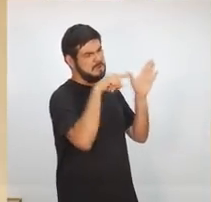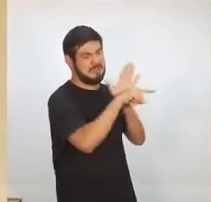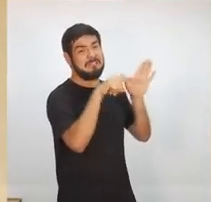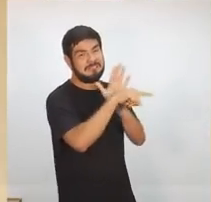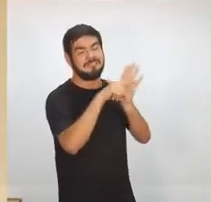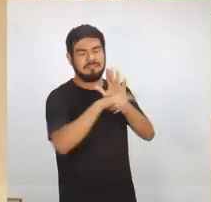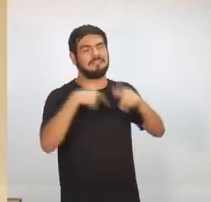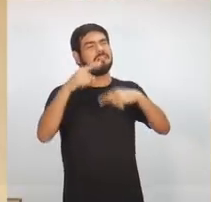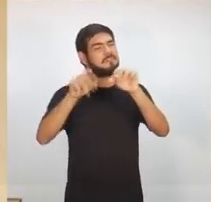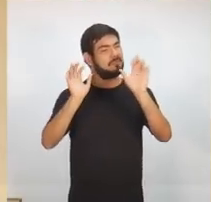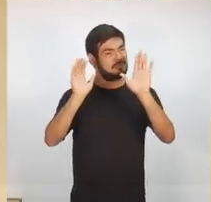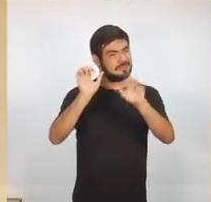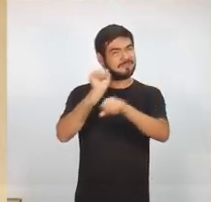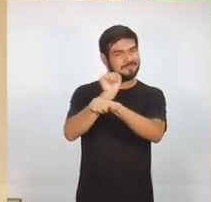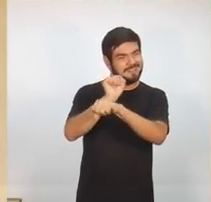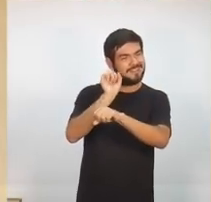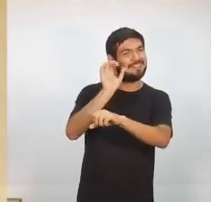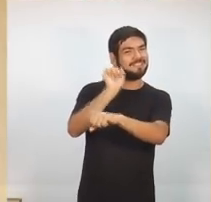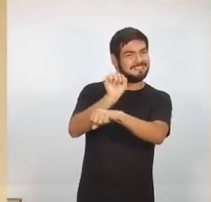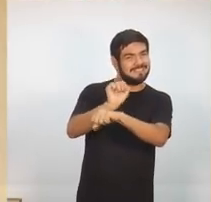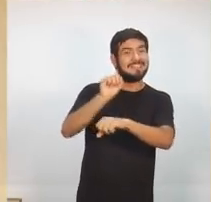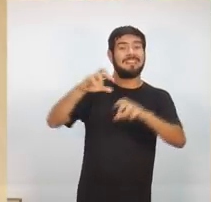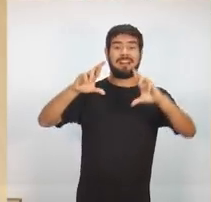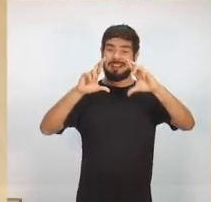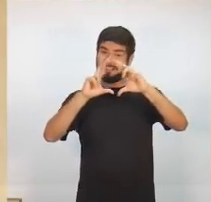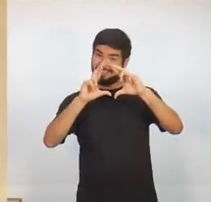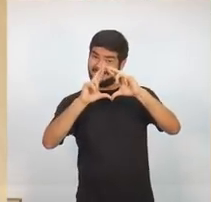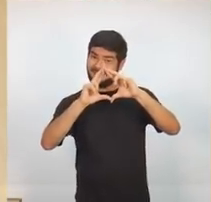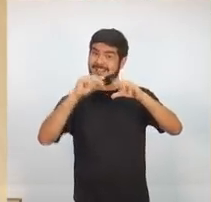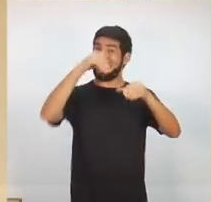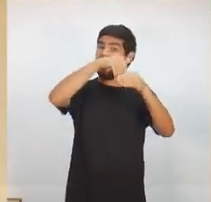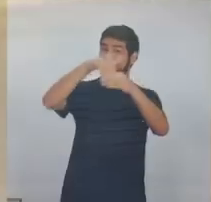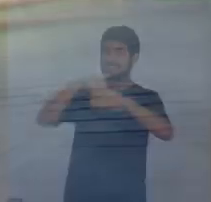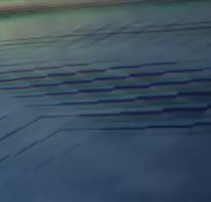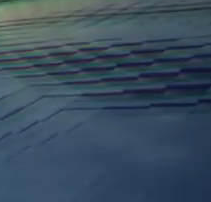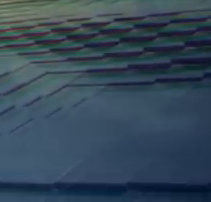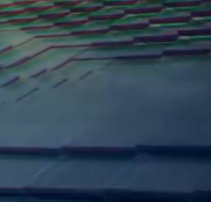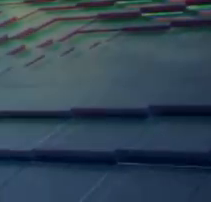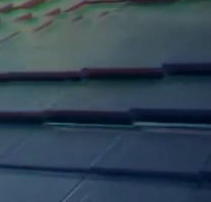daqui a pouquinho, fiquem ligados. TV em Tempo, eleições 2018.